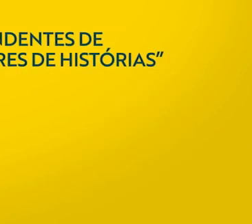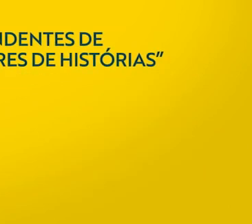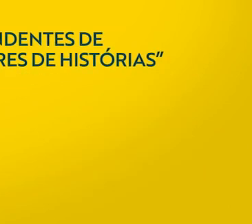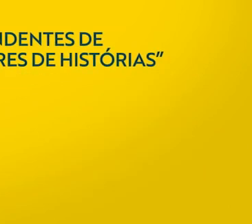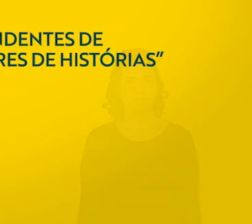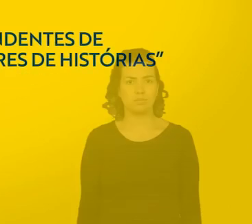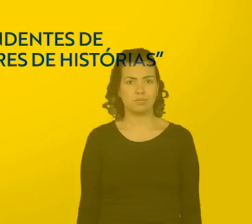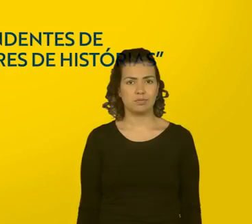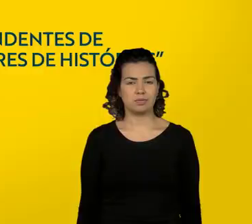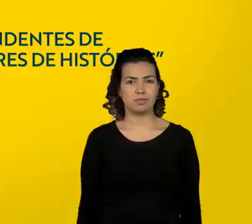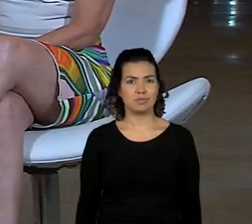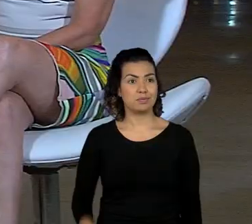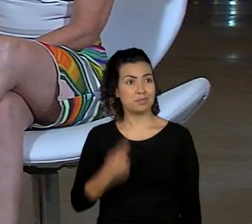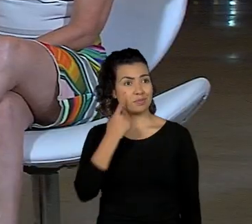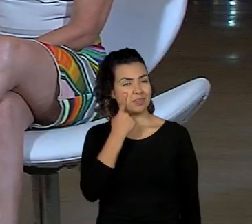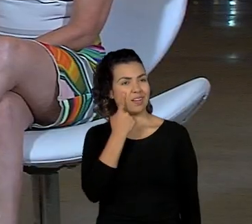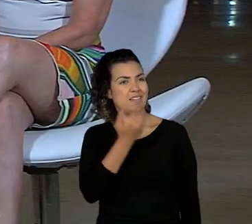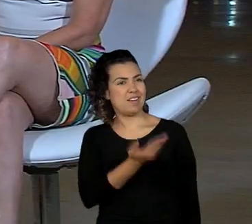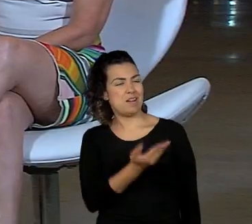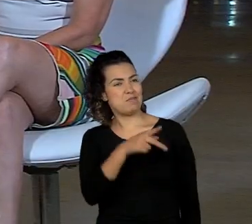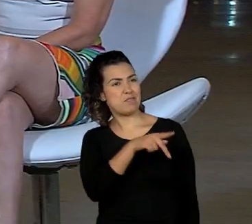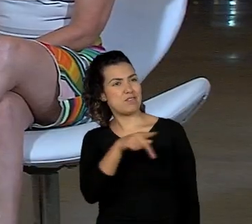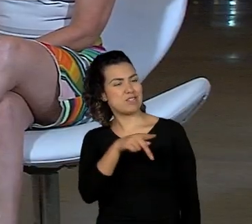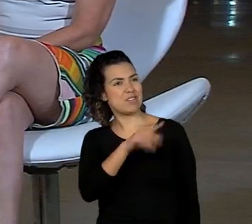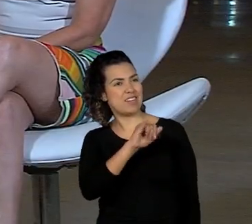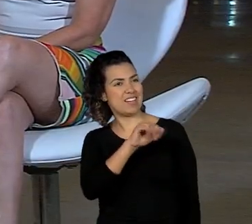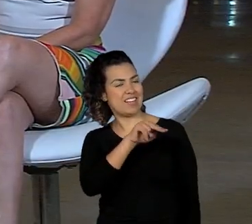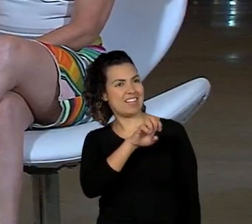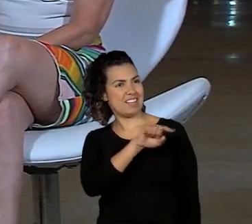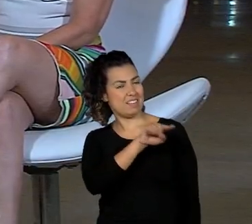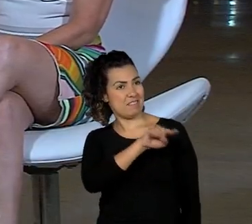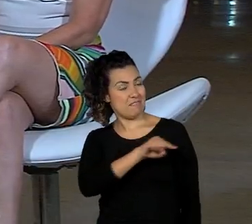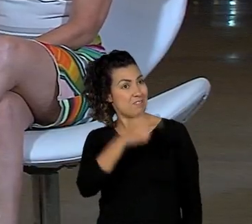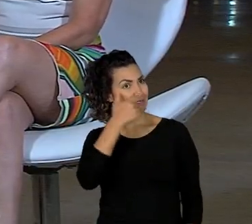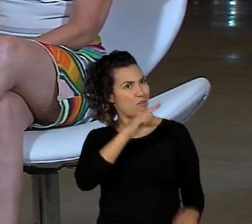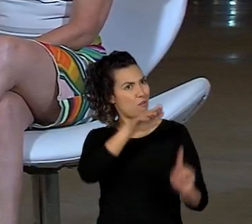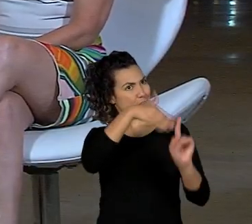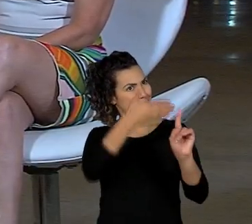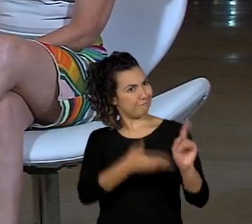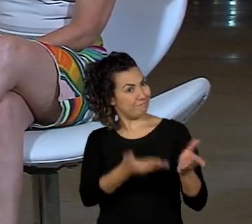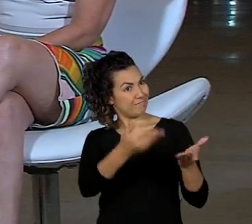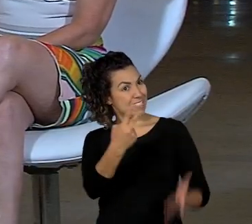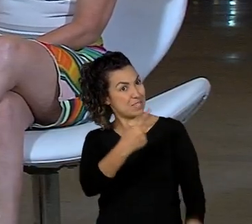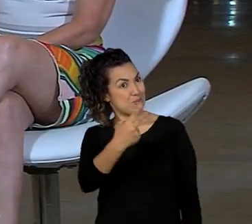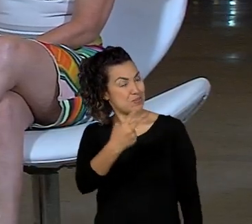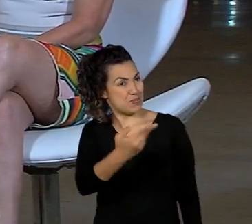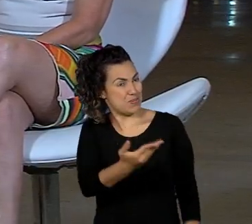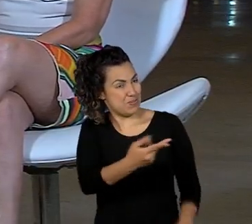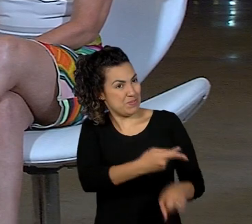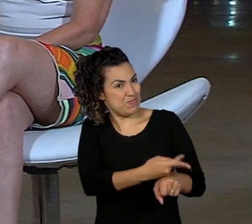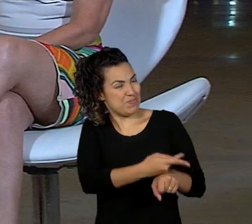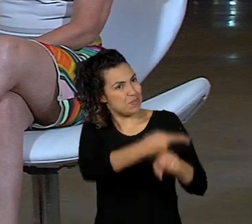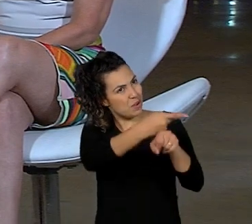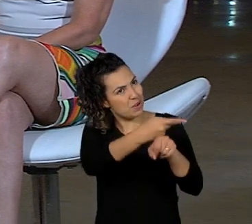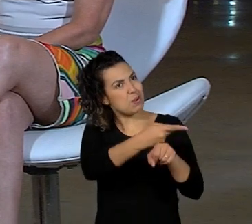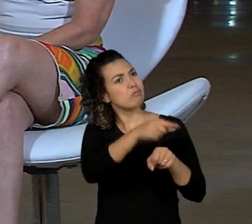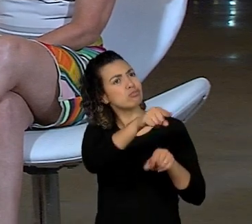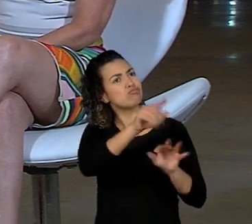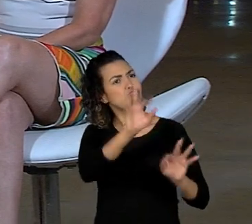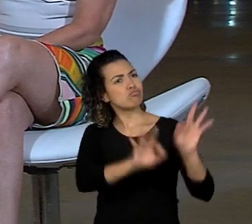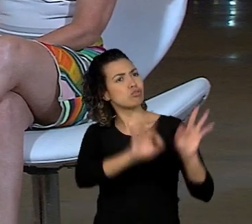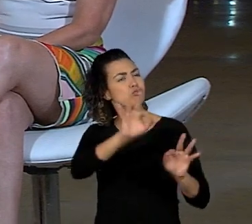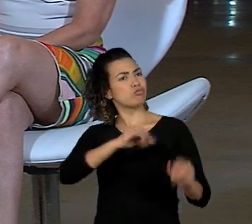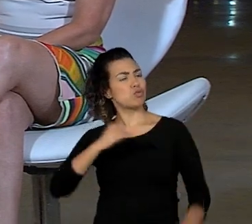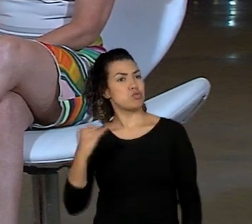Eu estou aqui com a professora Inês, uma das homenageadas da noite, que figurou o segundo lugar para um projeto muito